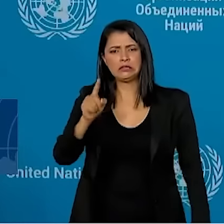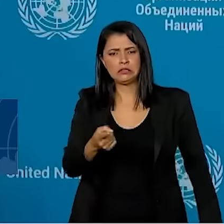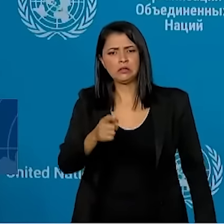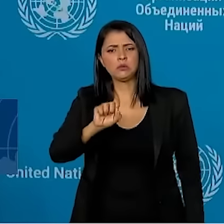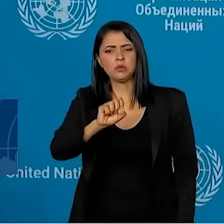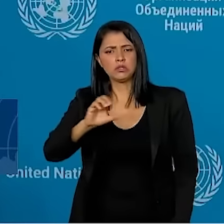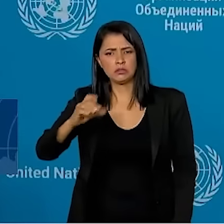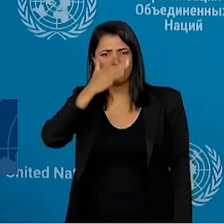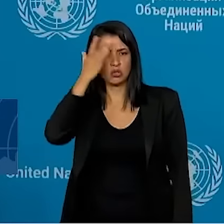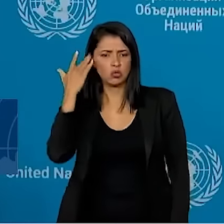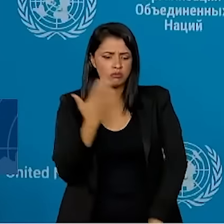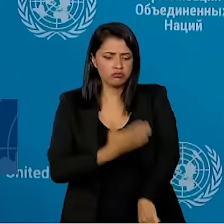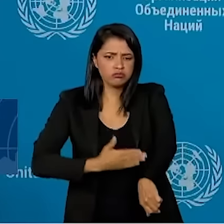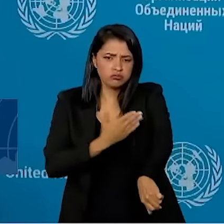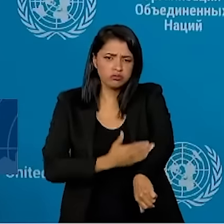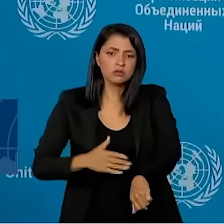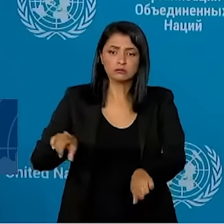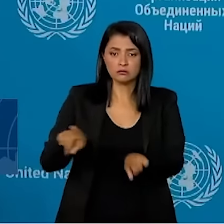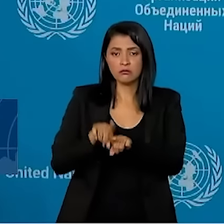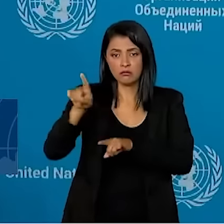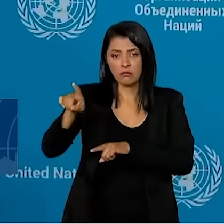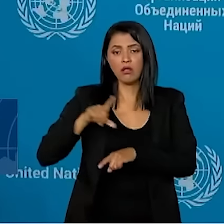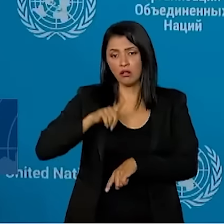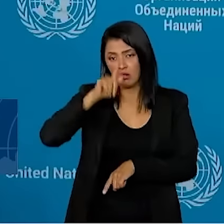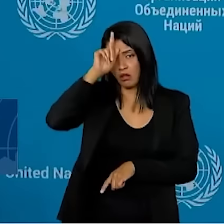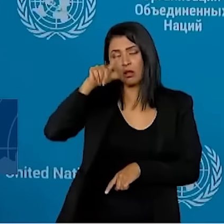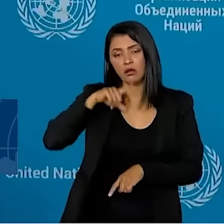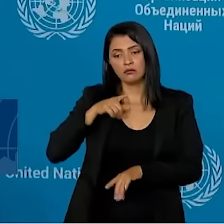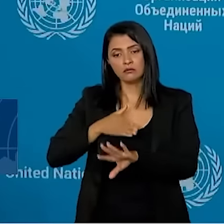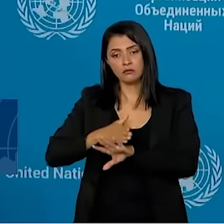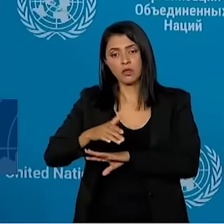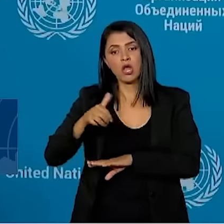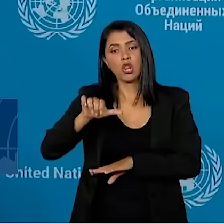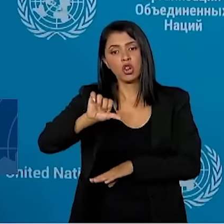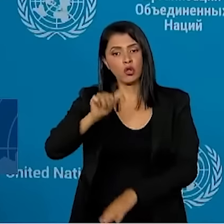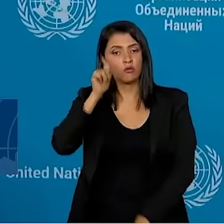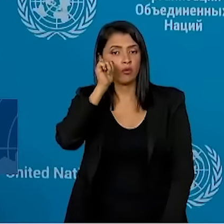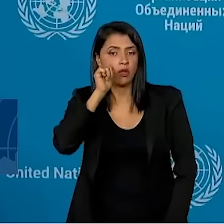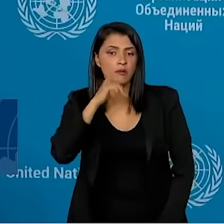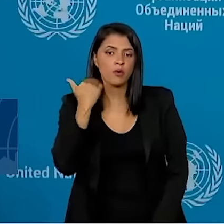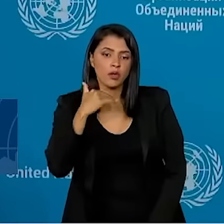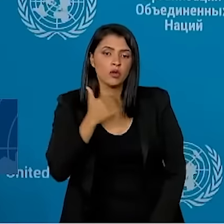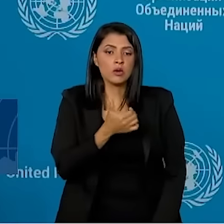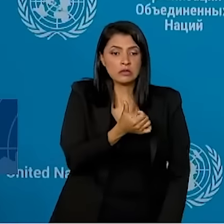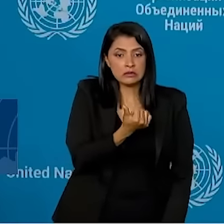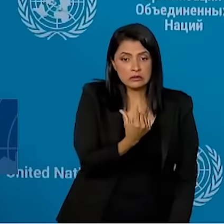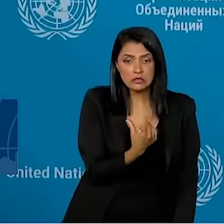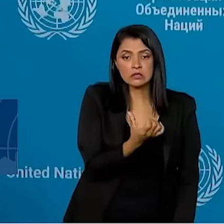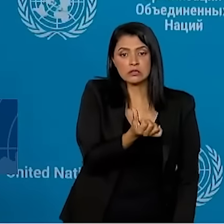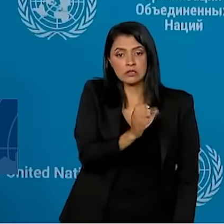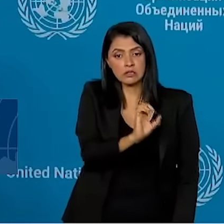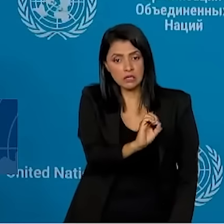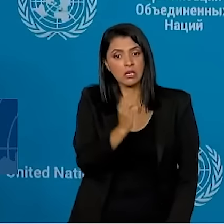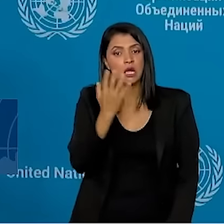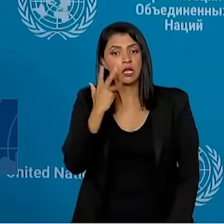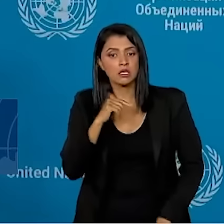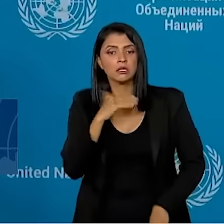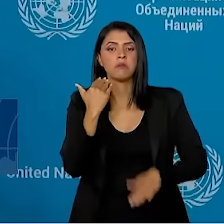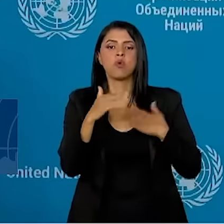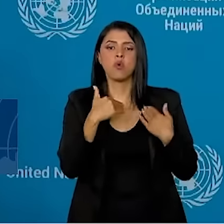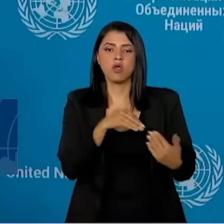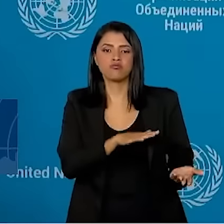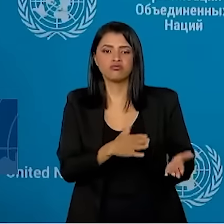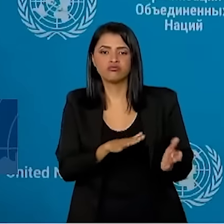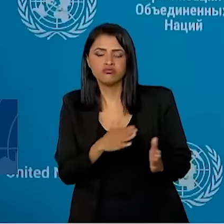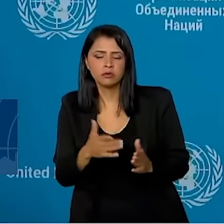feridas. Nós temos na Cisjordânia ocupada nove mulheres que morreram, 160 crianças. E nós estamos